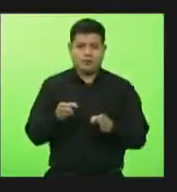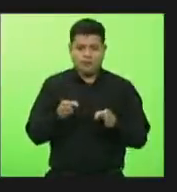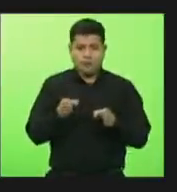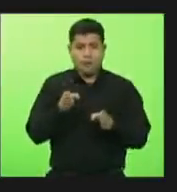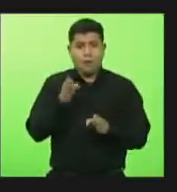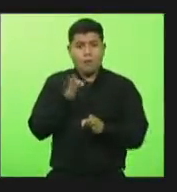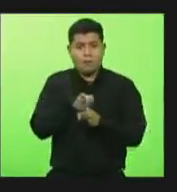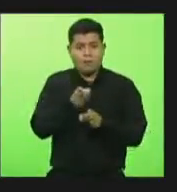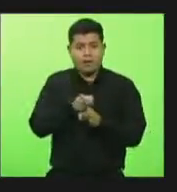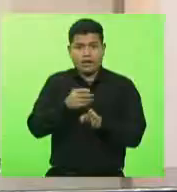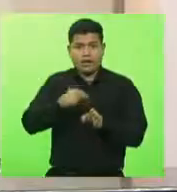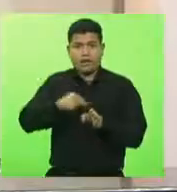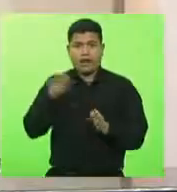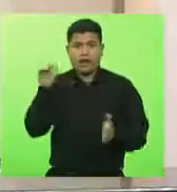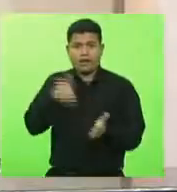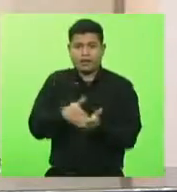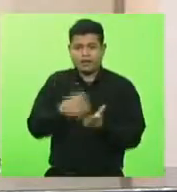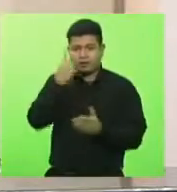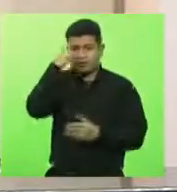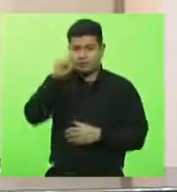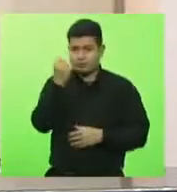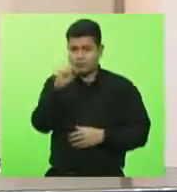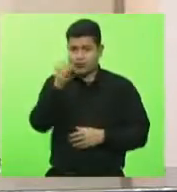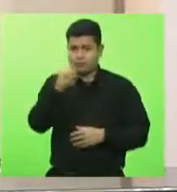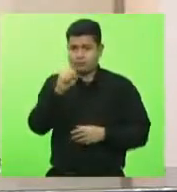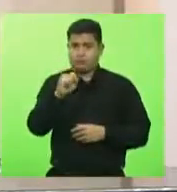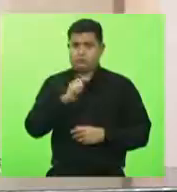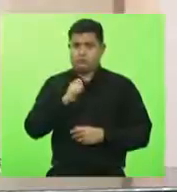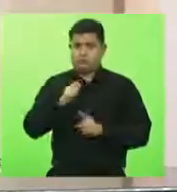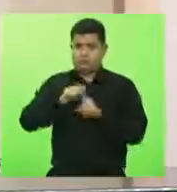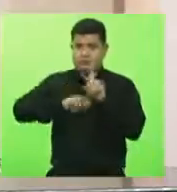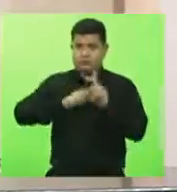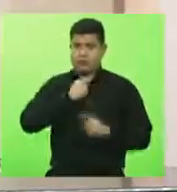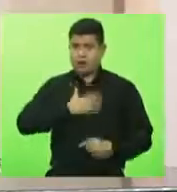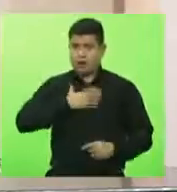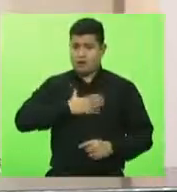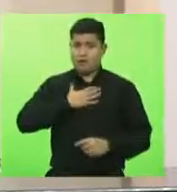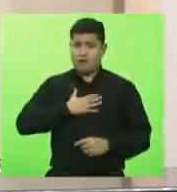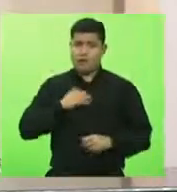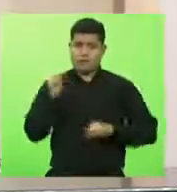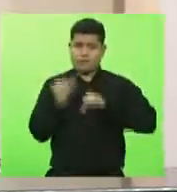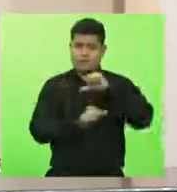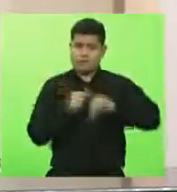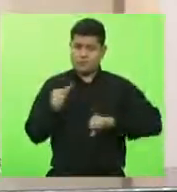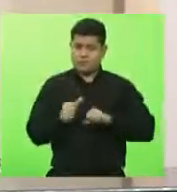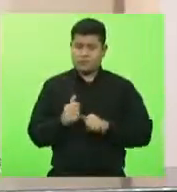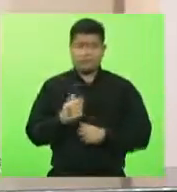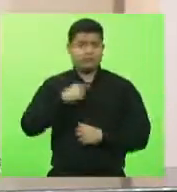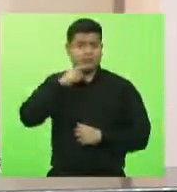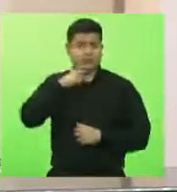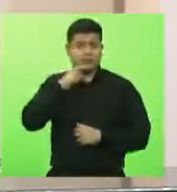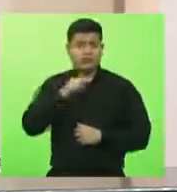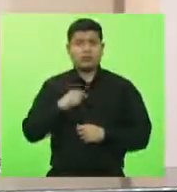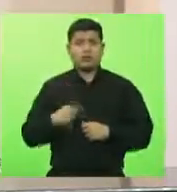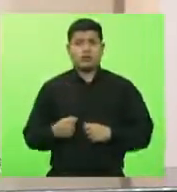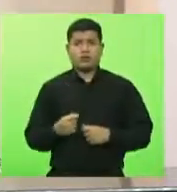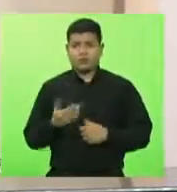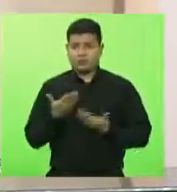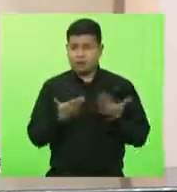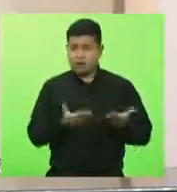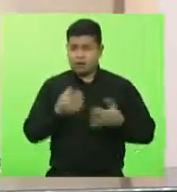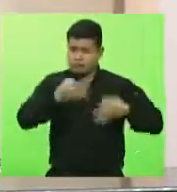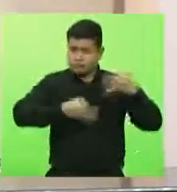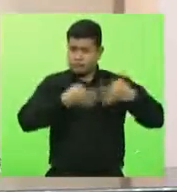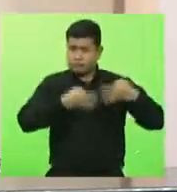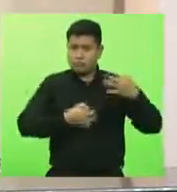e está em vigor a lei, não tem como você fazer essa alteração através de decreto, mas salvo o melhor juízo, quem sabe o jurídico